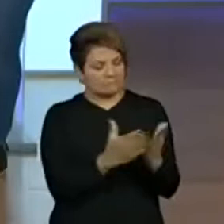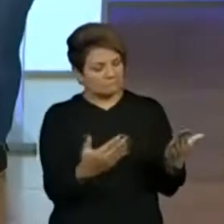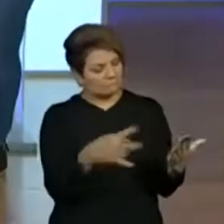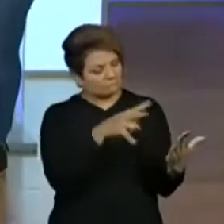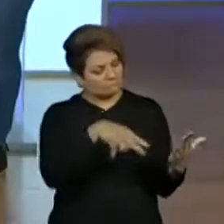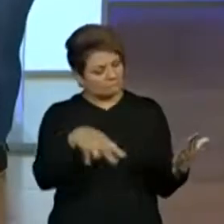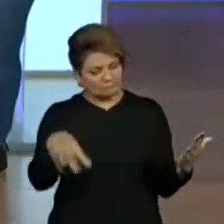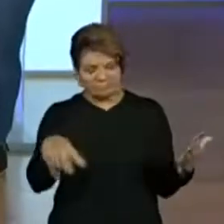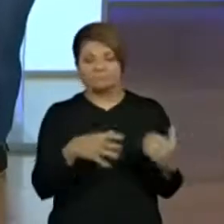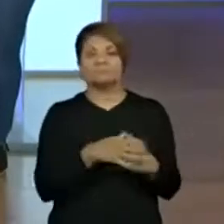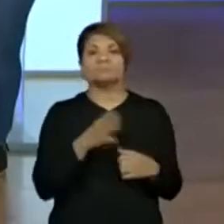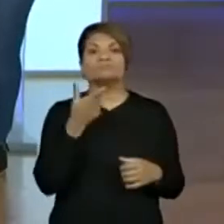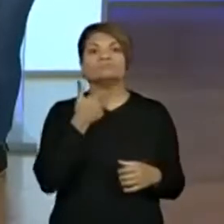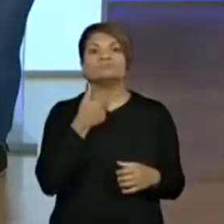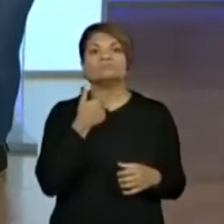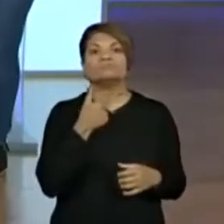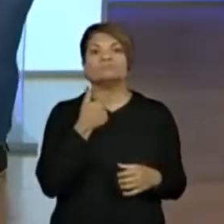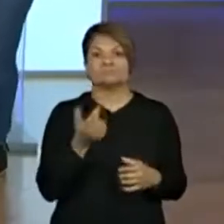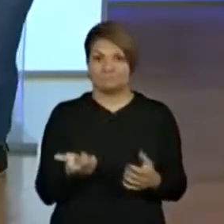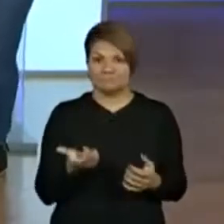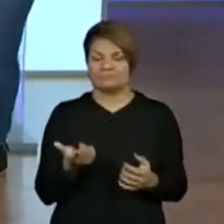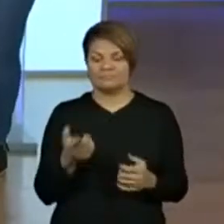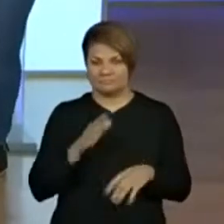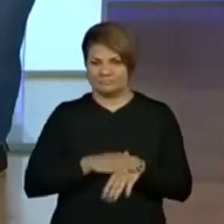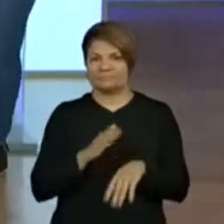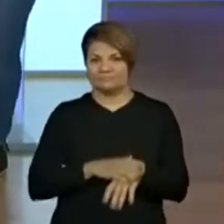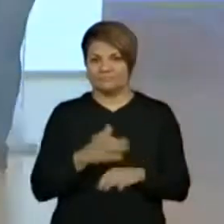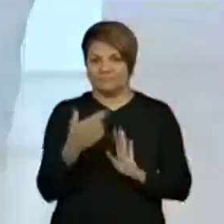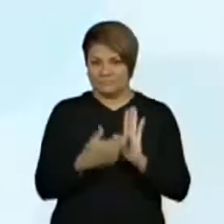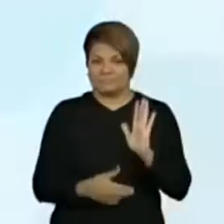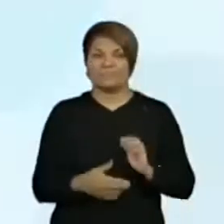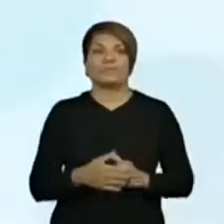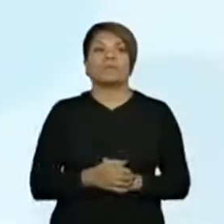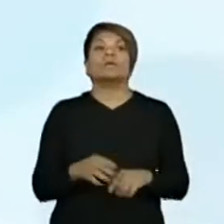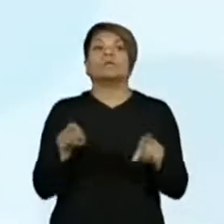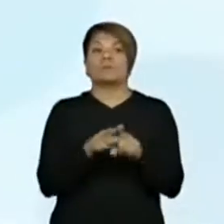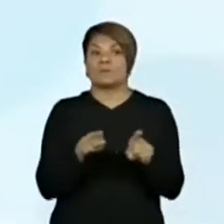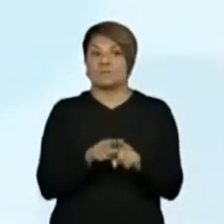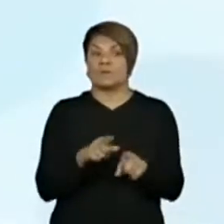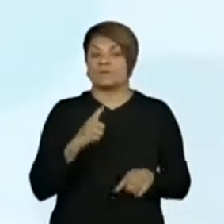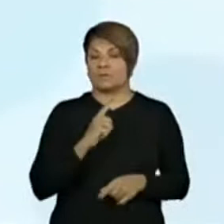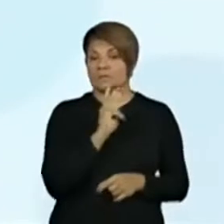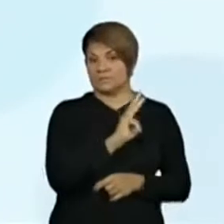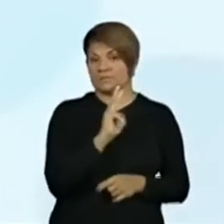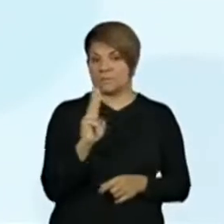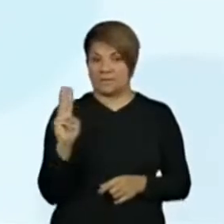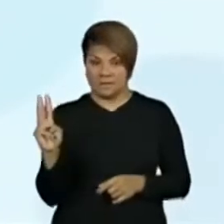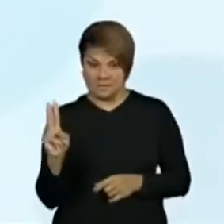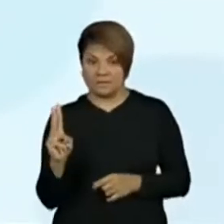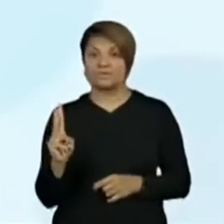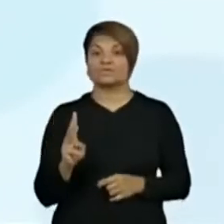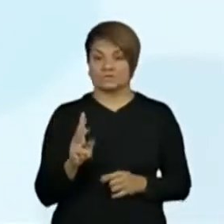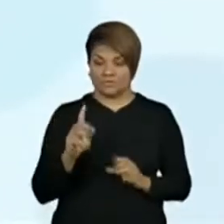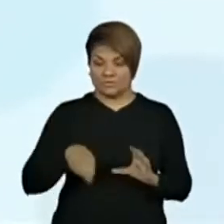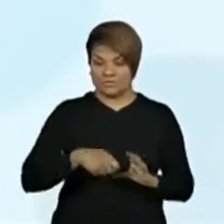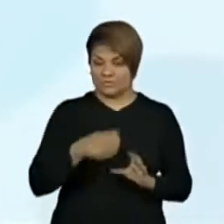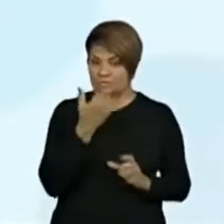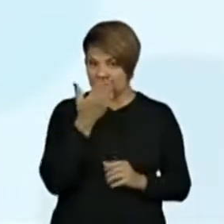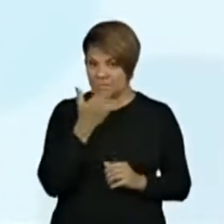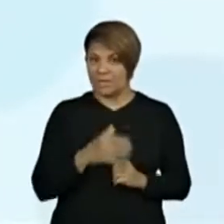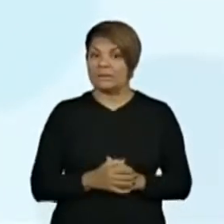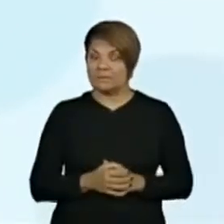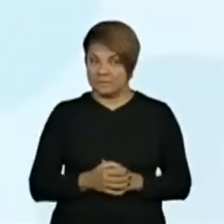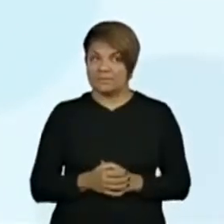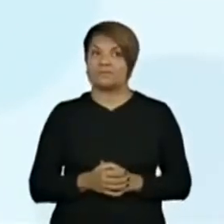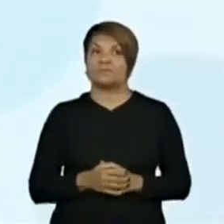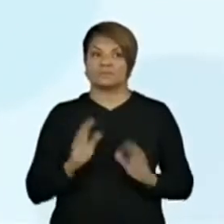Vivi, a gente já fica com vontade de fazer aquela receita. Além disso, a gente pode encontrar em sites de culinária. Sim, eles